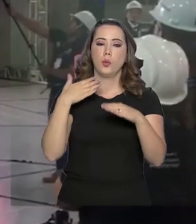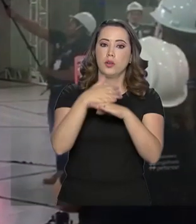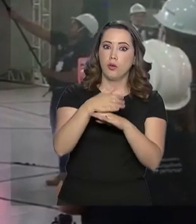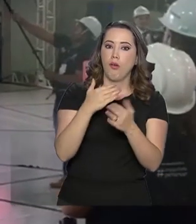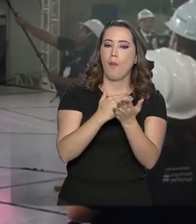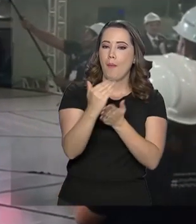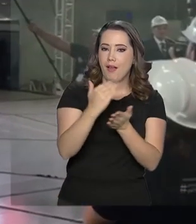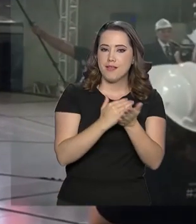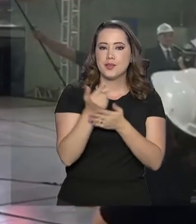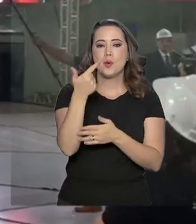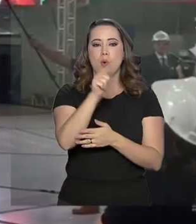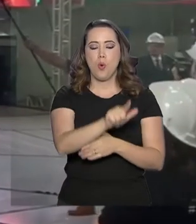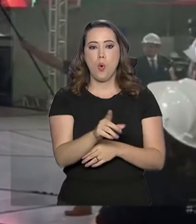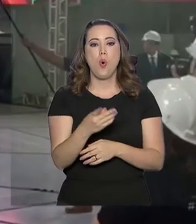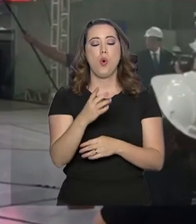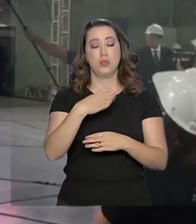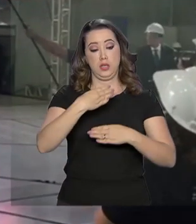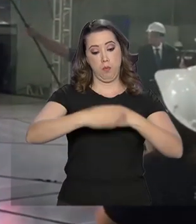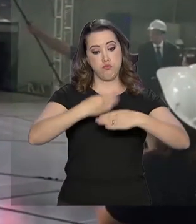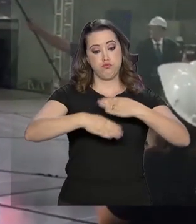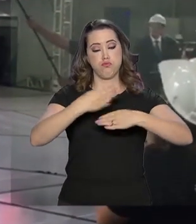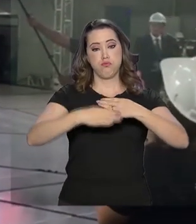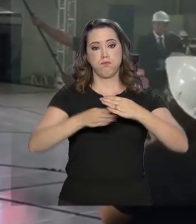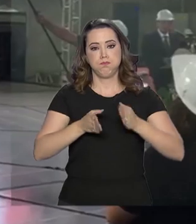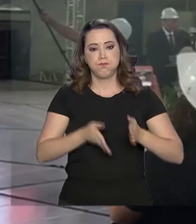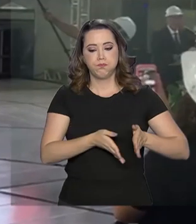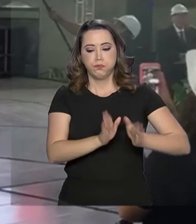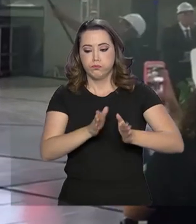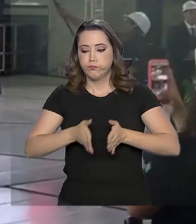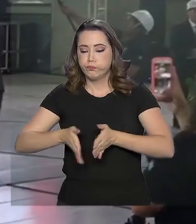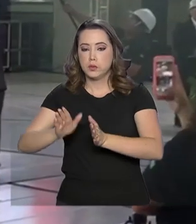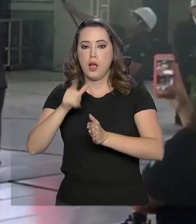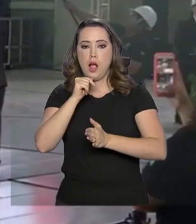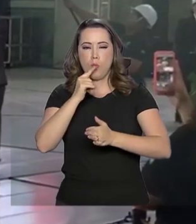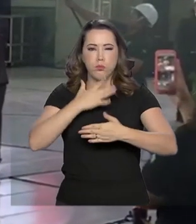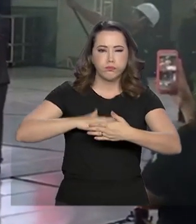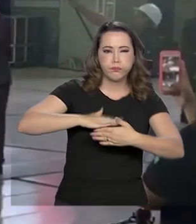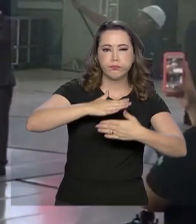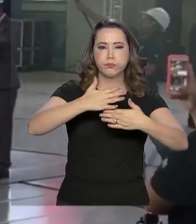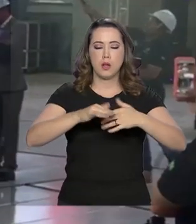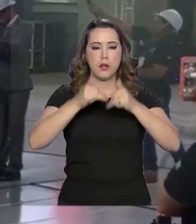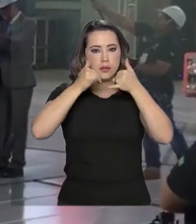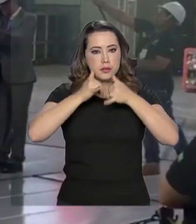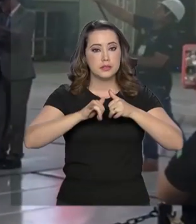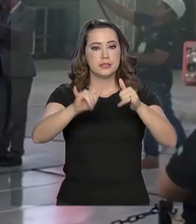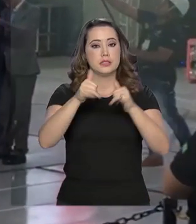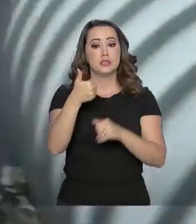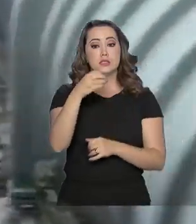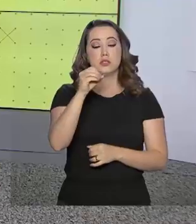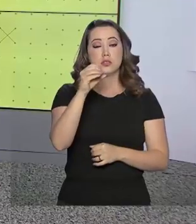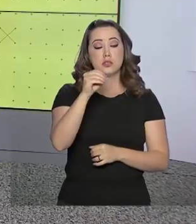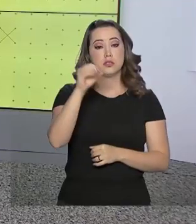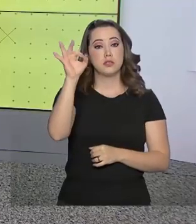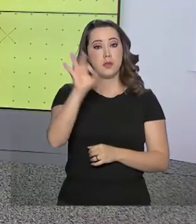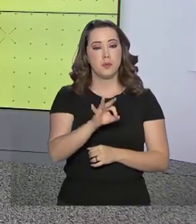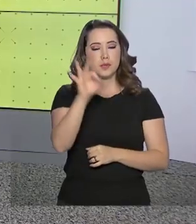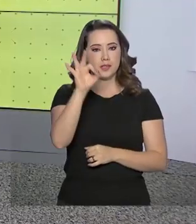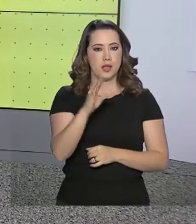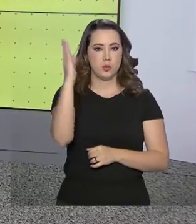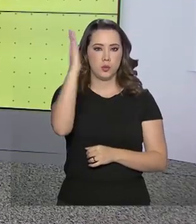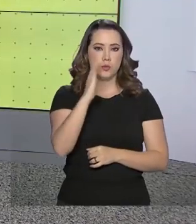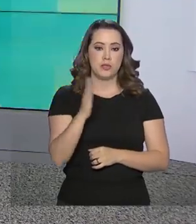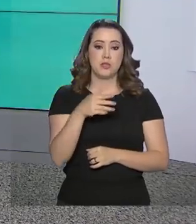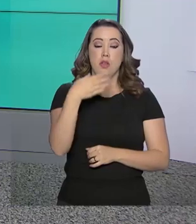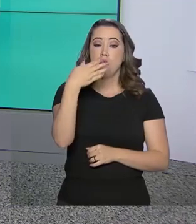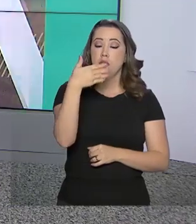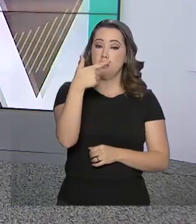em operação de mais esta turbina, Belo Monte se torna a maior hidrelétrica 100% brasileira. Quando as 24